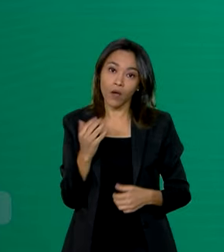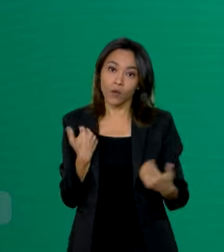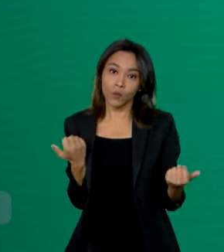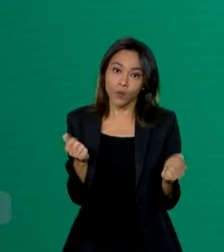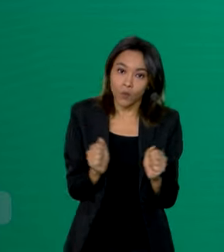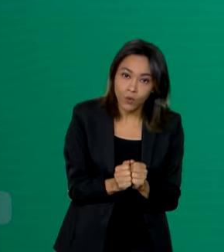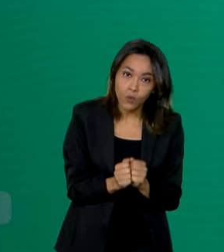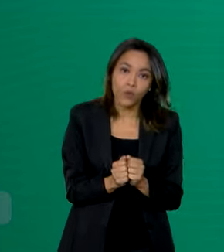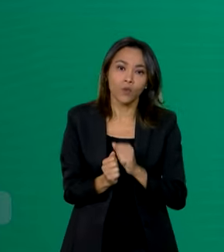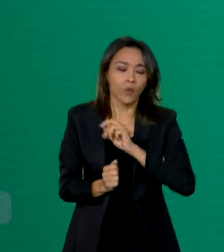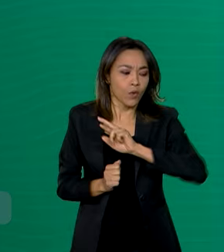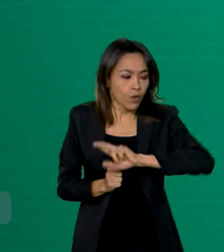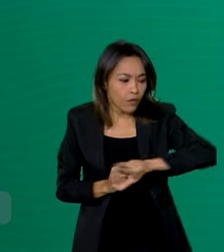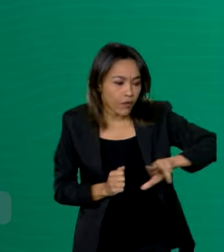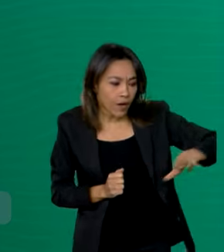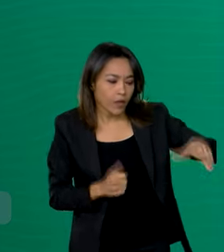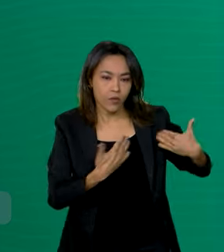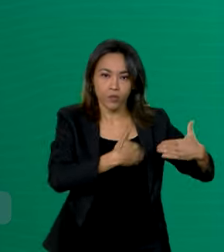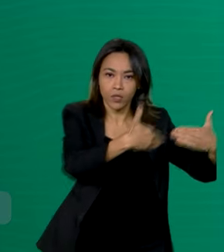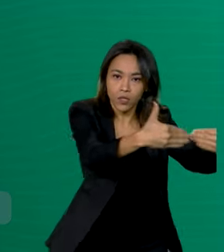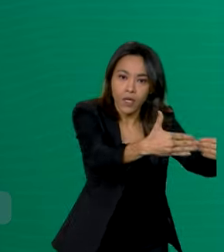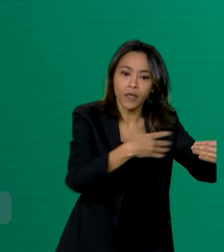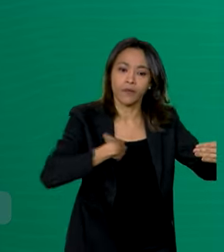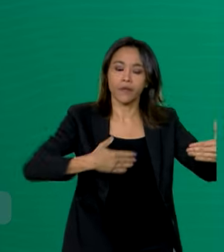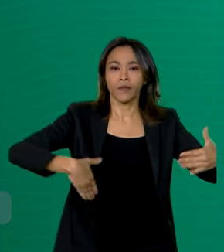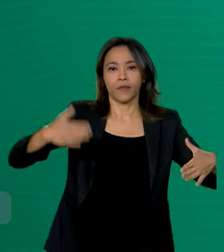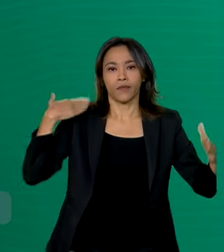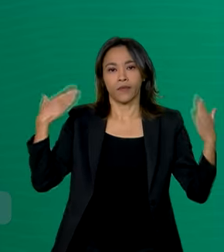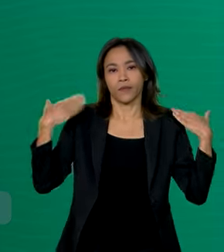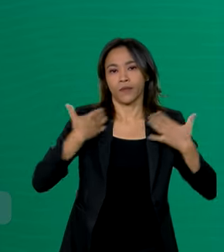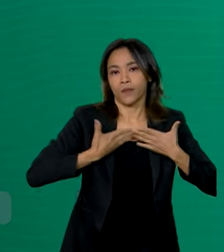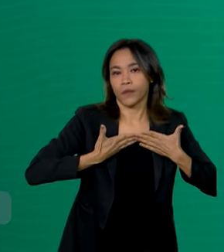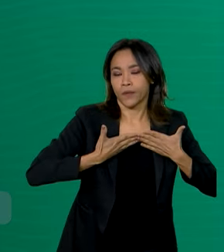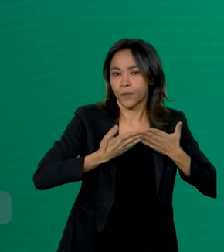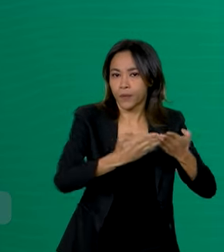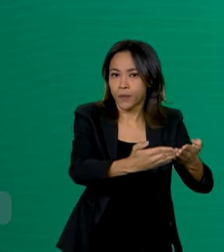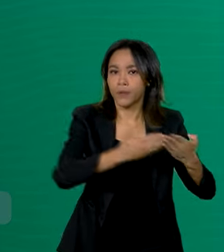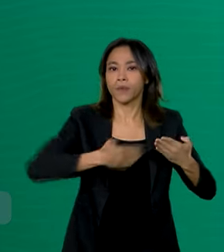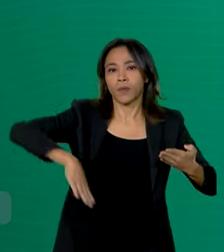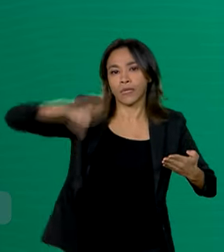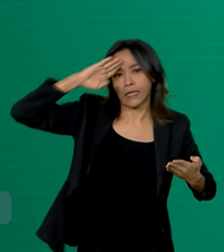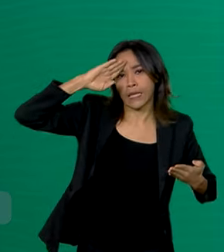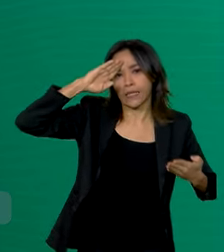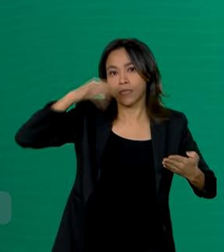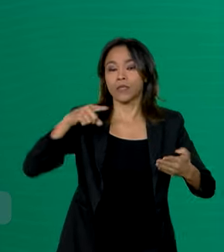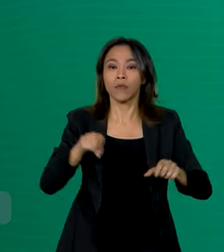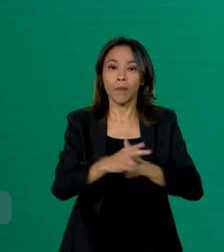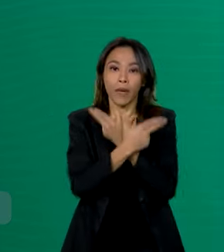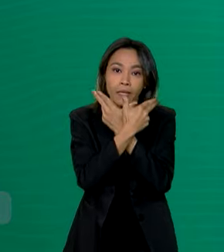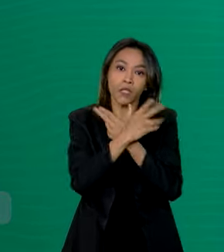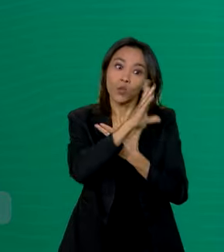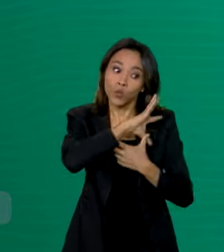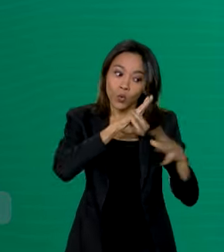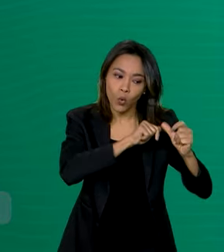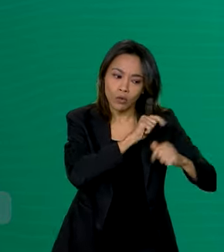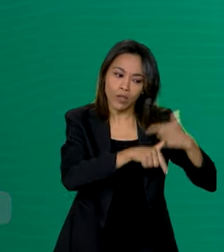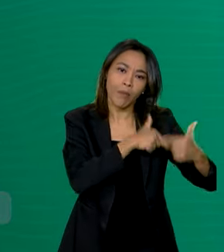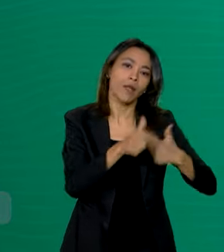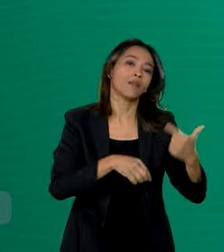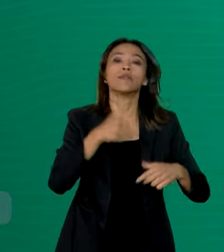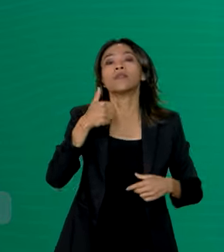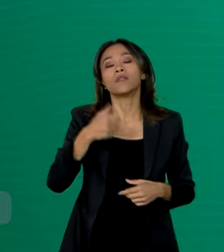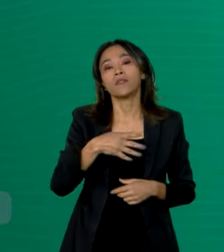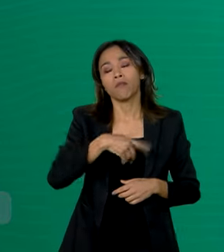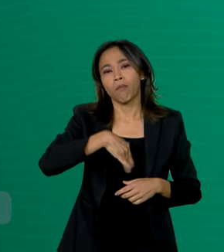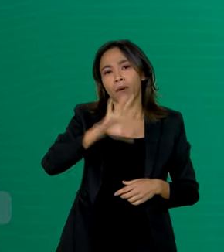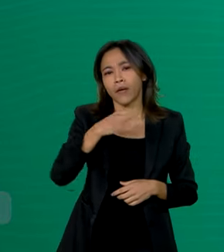todos os ministérios. Exército, Marinha e Forças Aéreas já atuam com efetivo de 626 pessoas.